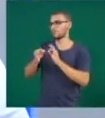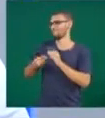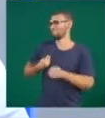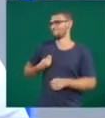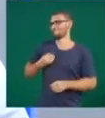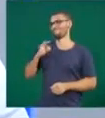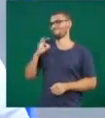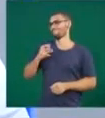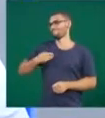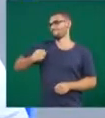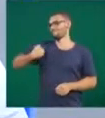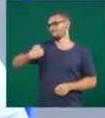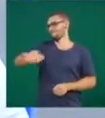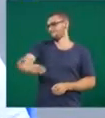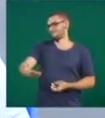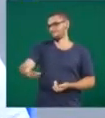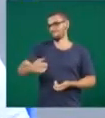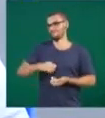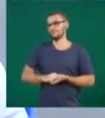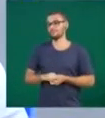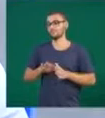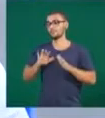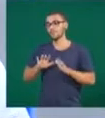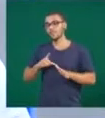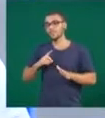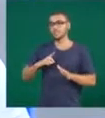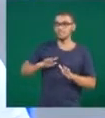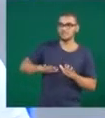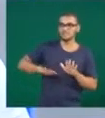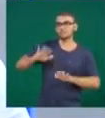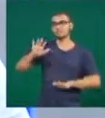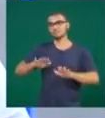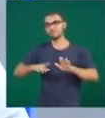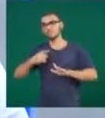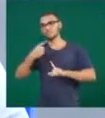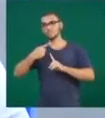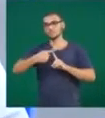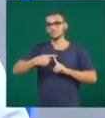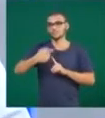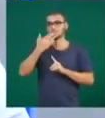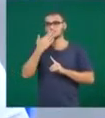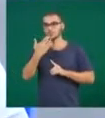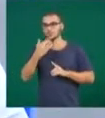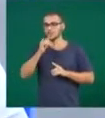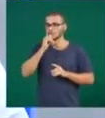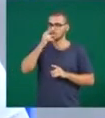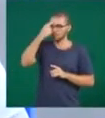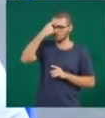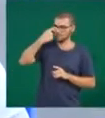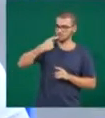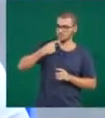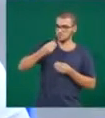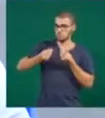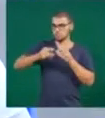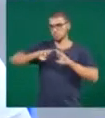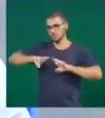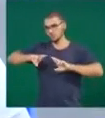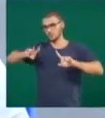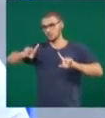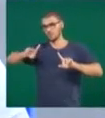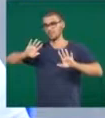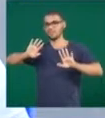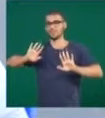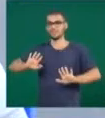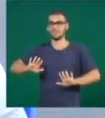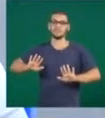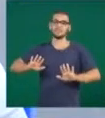para a vida toda. É claro que existem algumas modalidades, alguns perfis diferentes de tratamento, mas ele